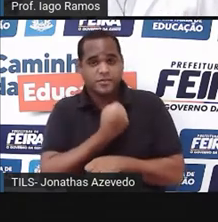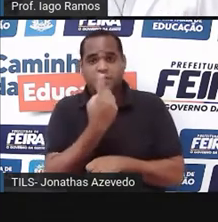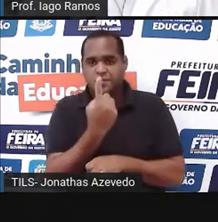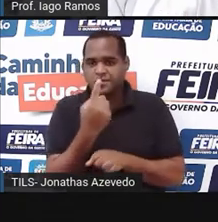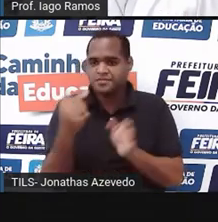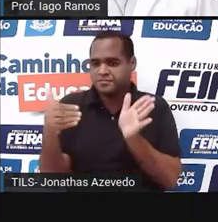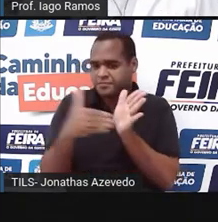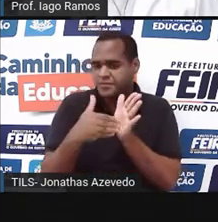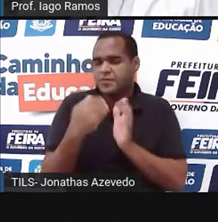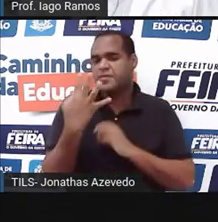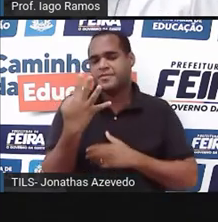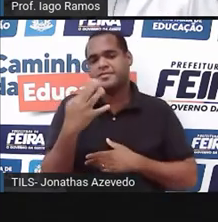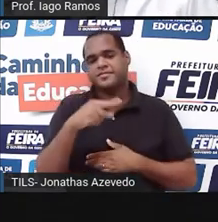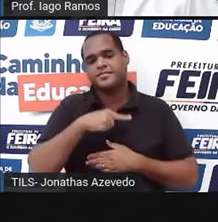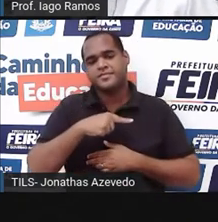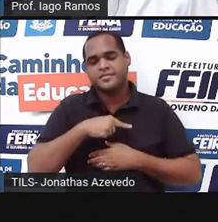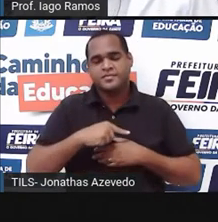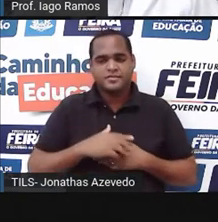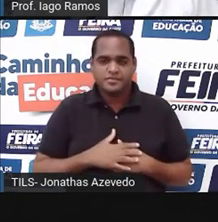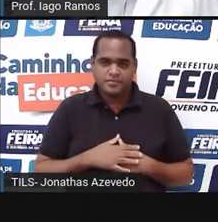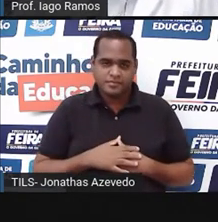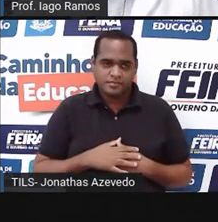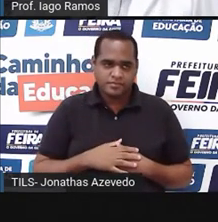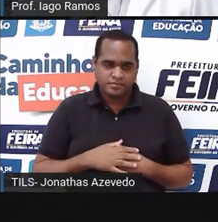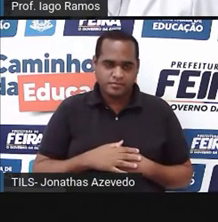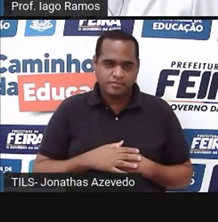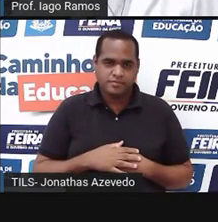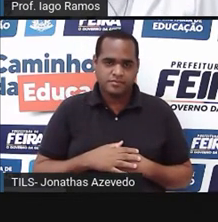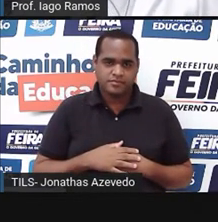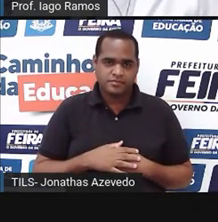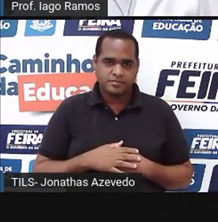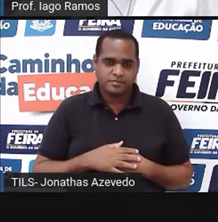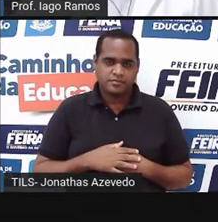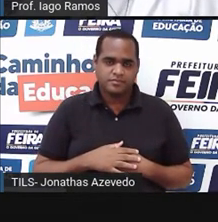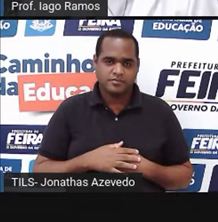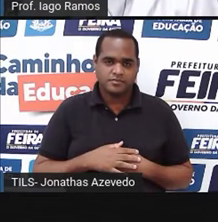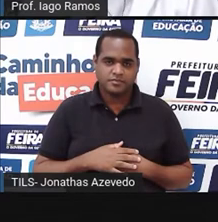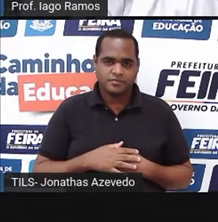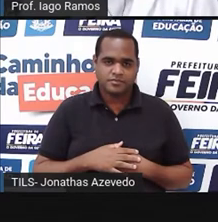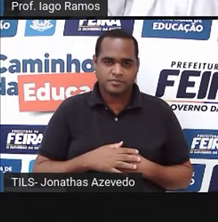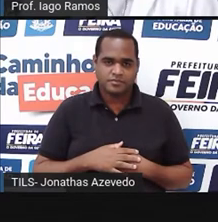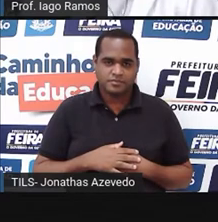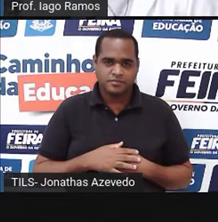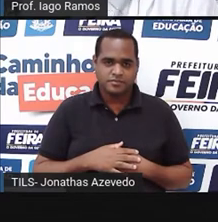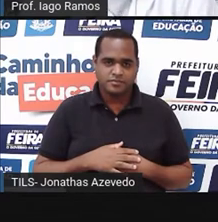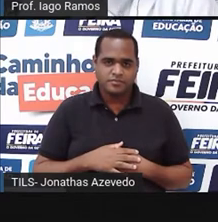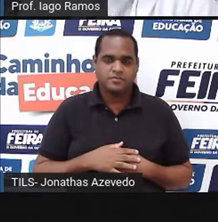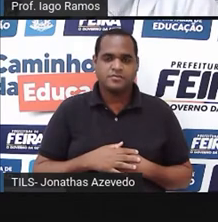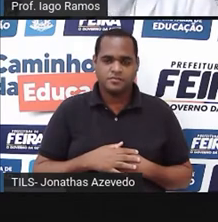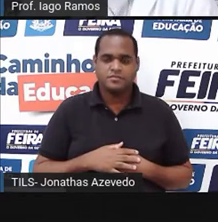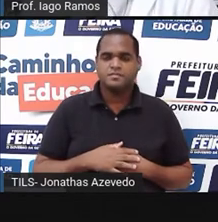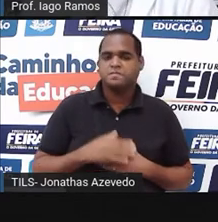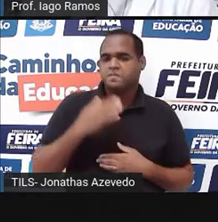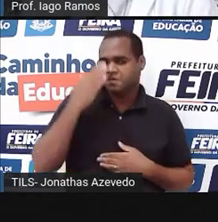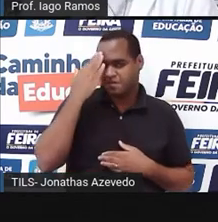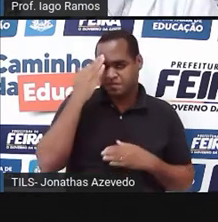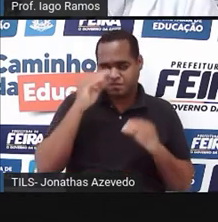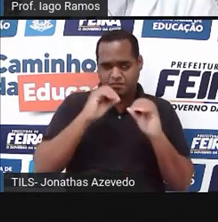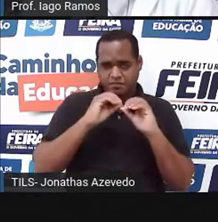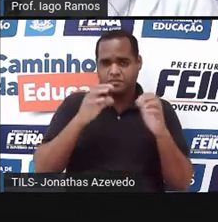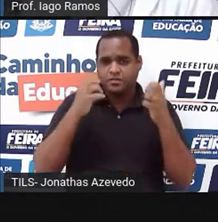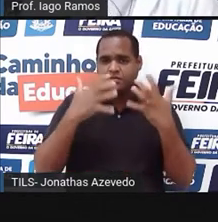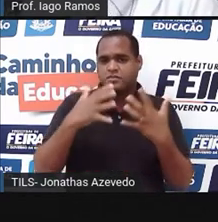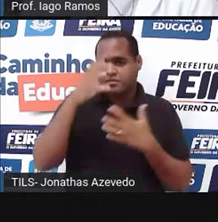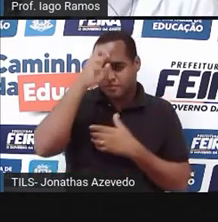sim chegar naquele número 4, tá bom? Bom, então, vamos aprender, só que a gente vai